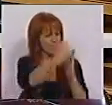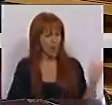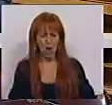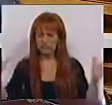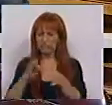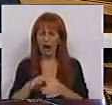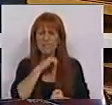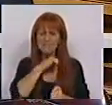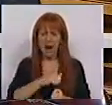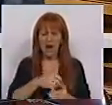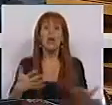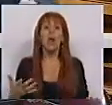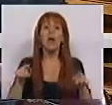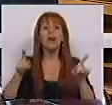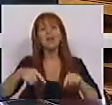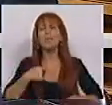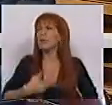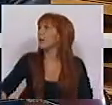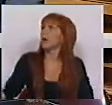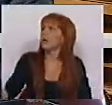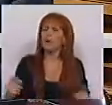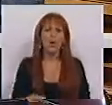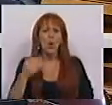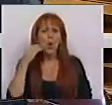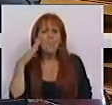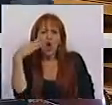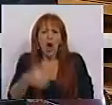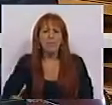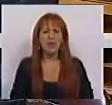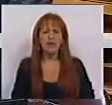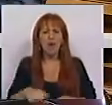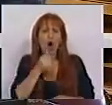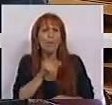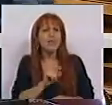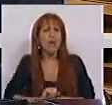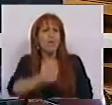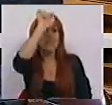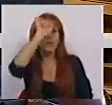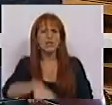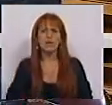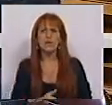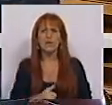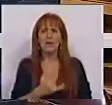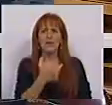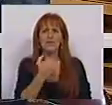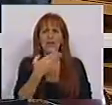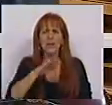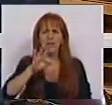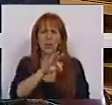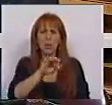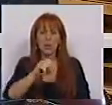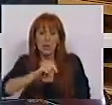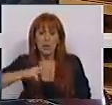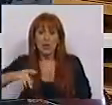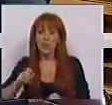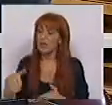Constituição, aqui também, barbaramente, como é costume, faz a sua opção. 247 milhões de euros para